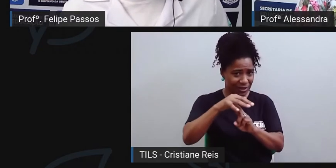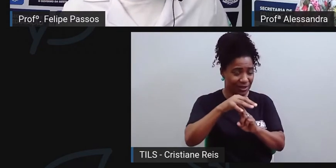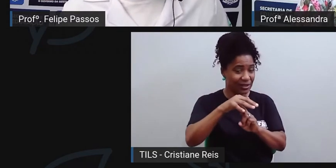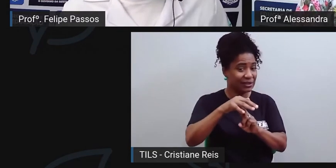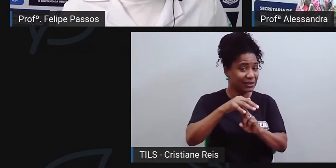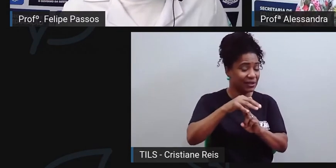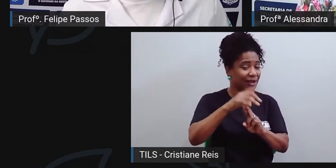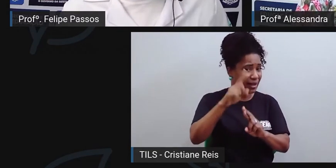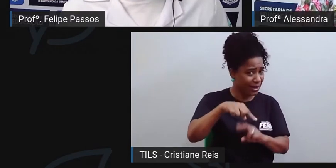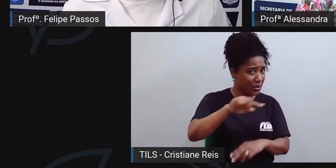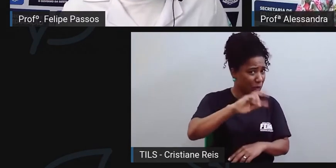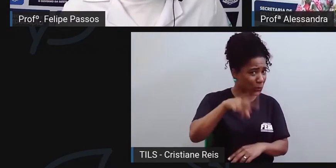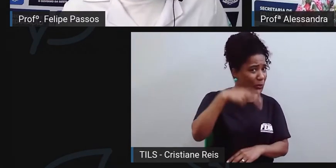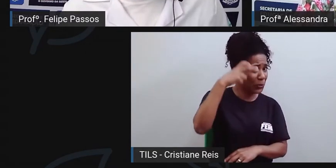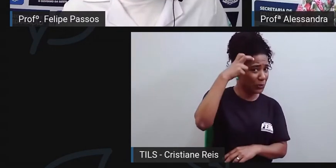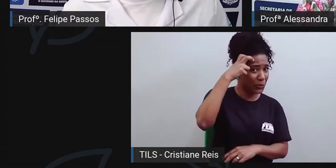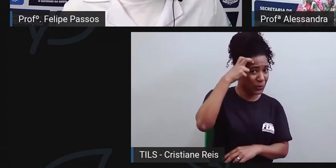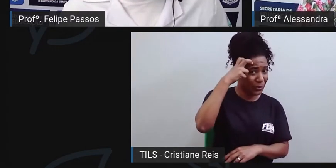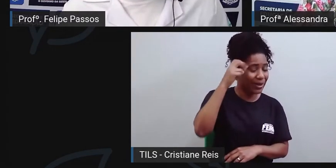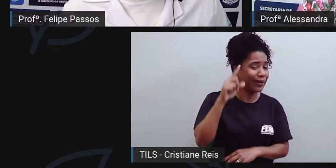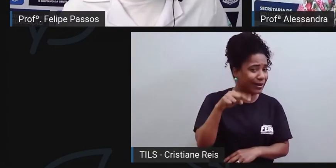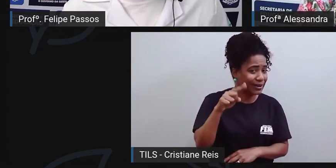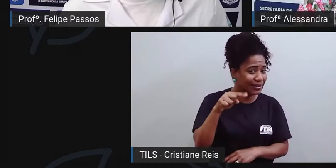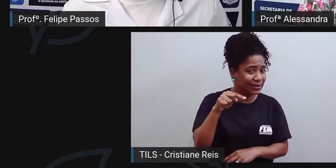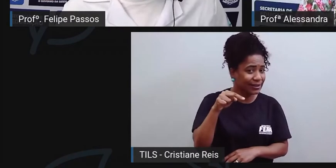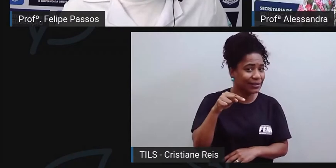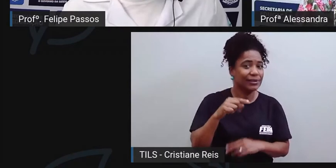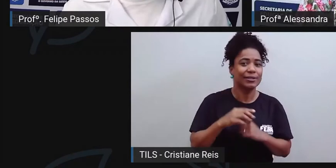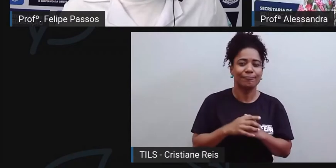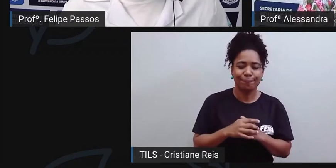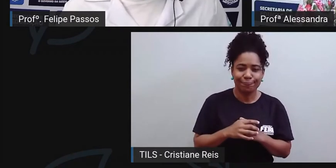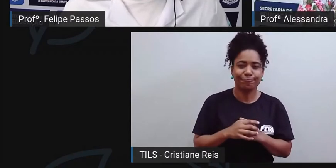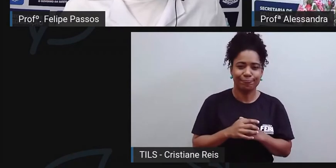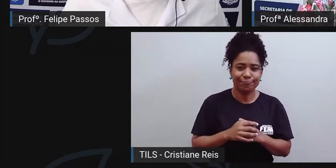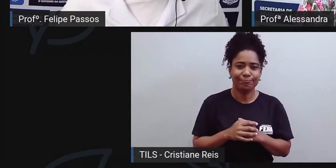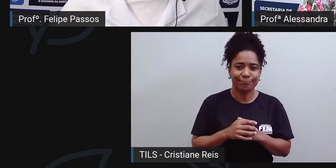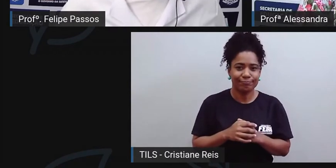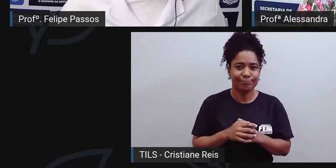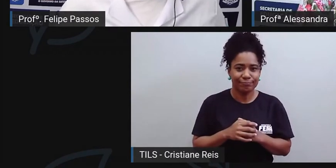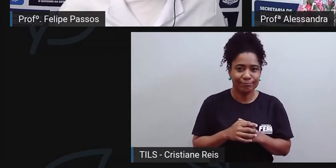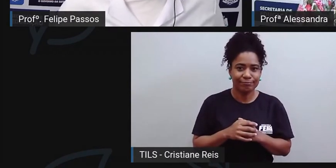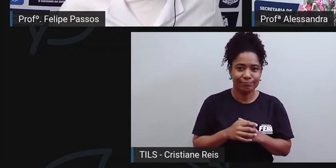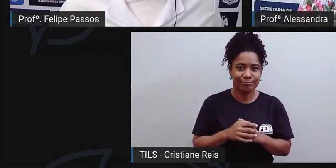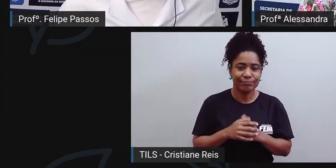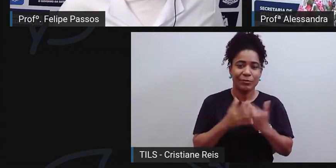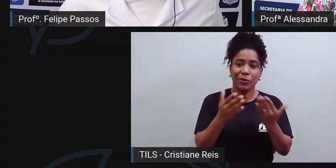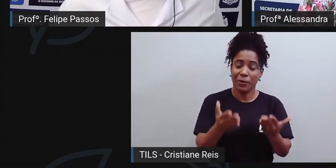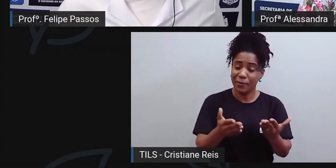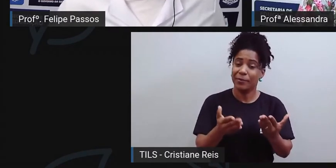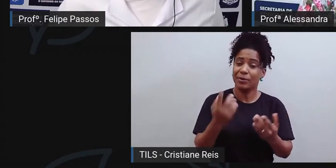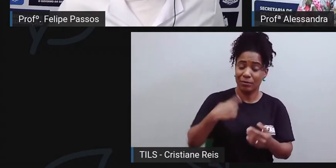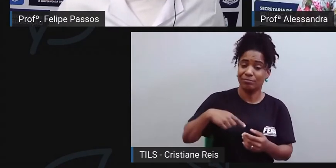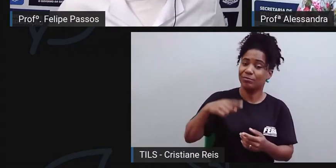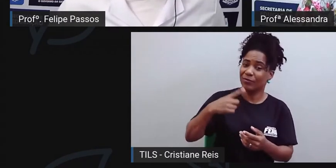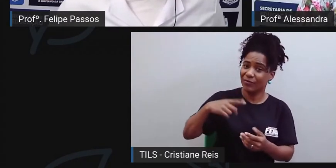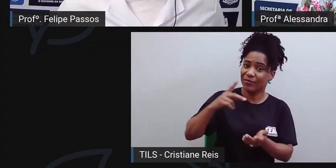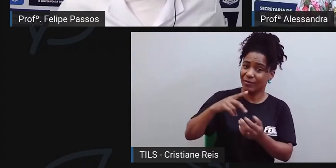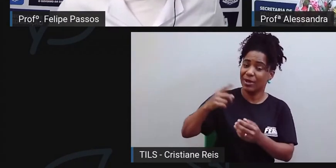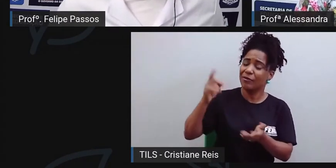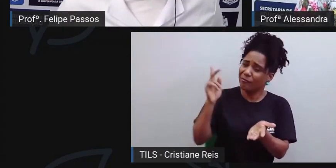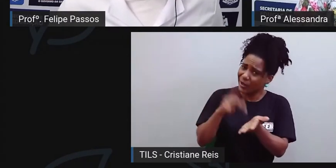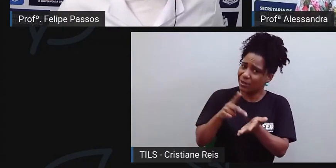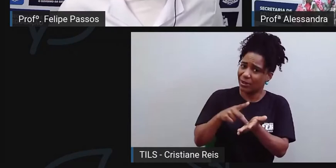Olha, ela é, ela é por muito tempo um fenômeno cultural. Ela ainda é.